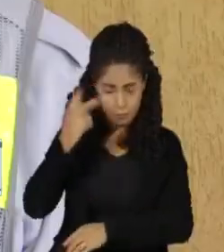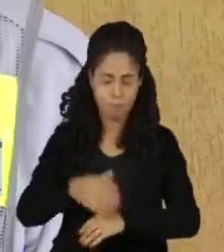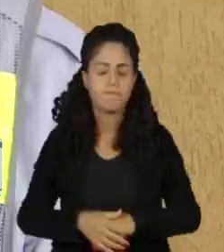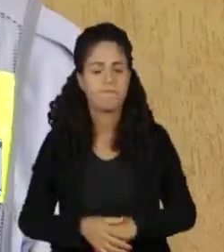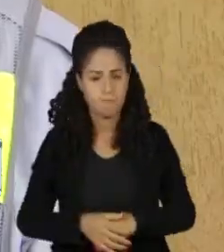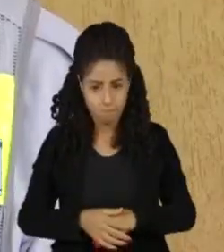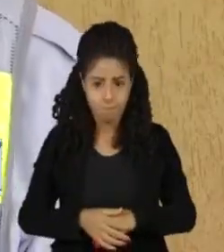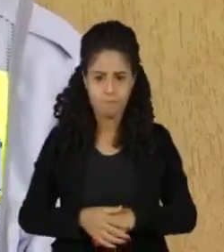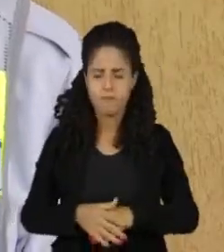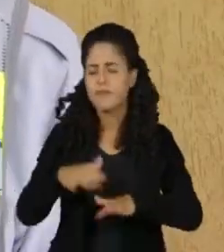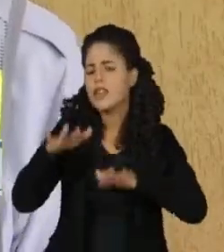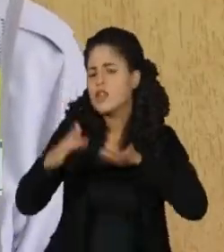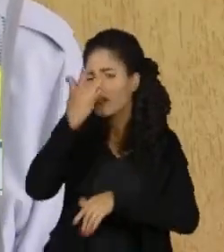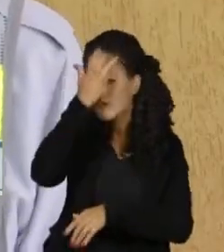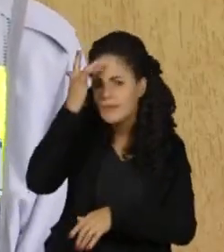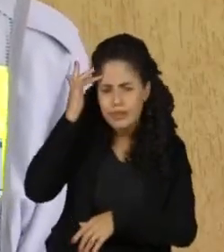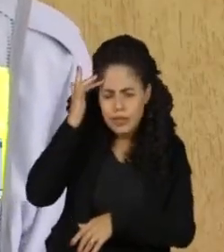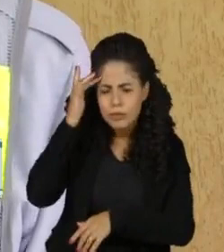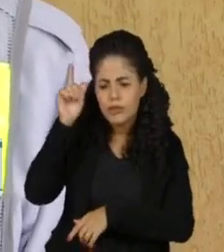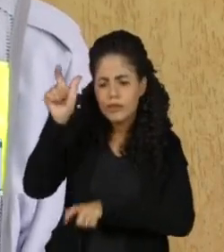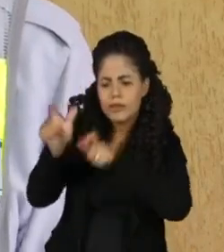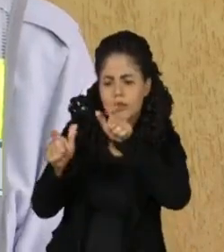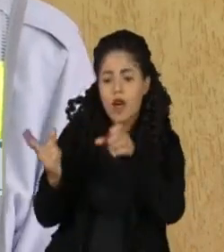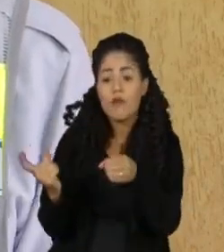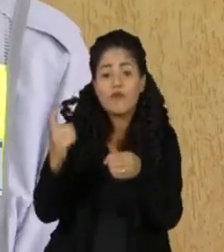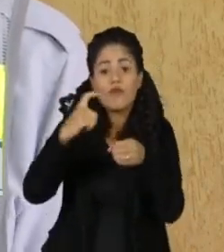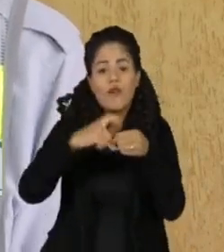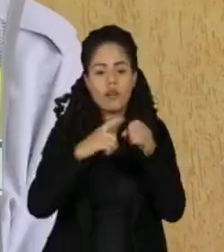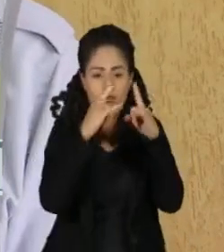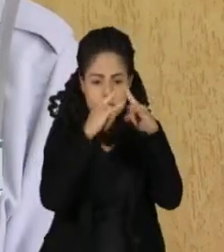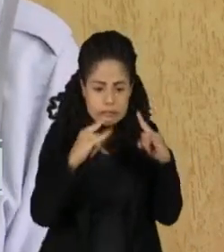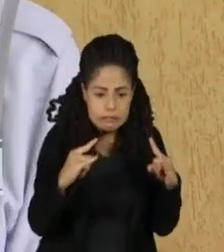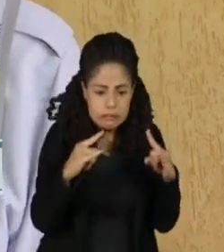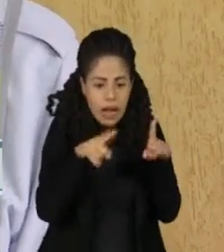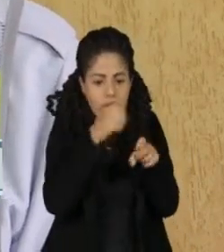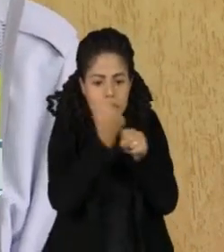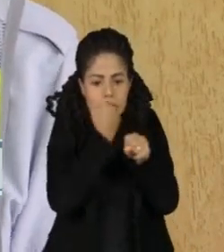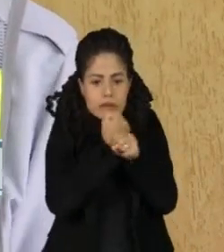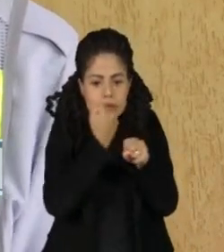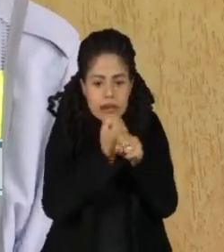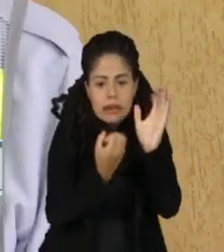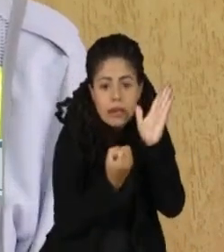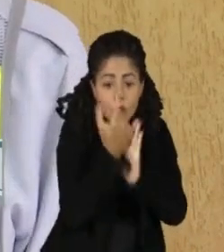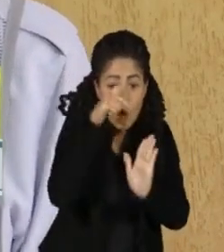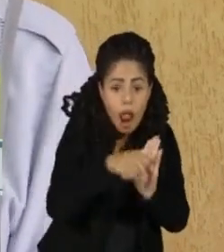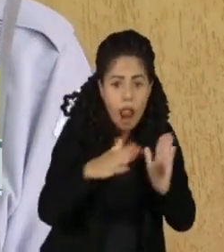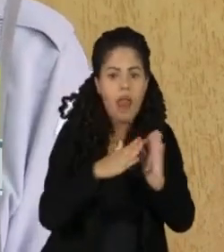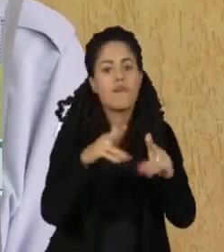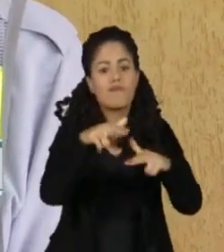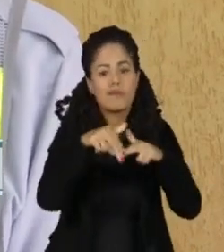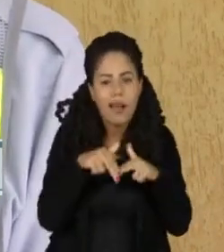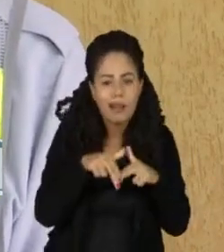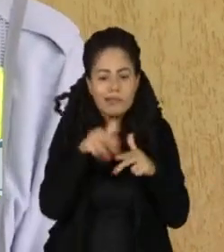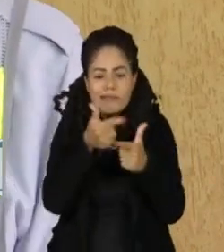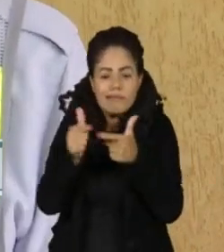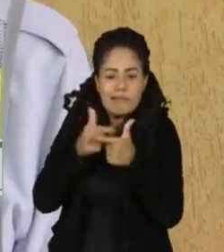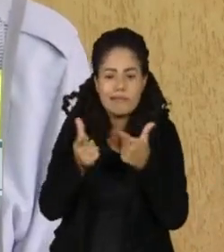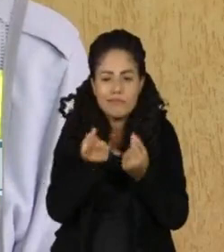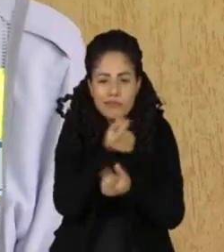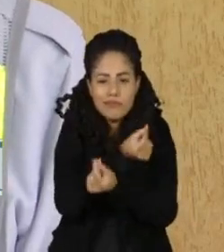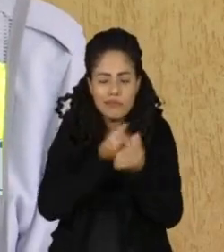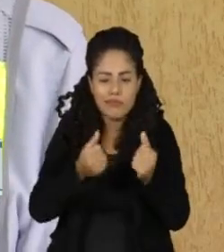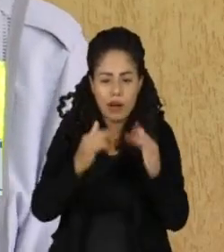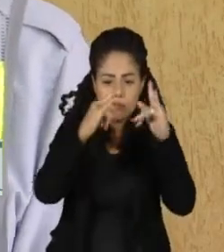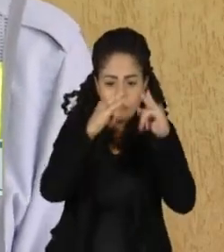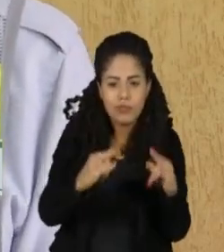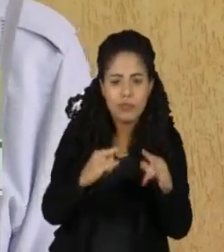Como as pessoas precisam voltar para aquele abrigo improvisado que ele acabou fazendo nessas localidades, geralmente nos canteiros, divisores de